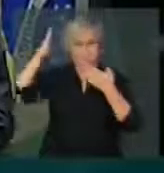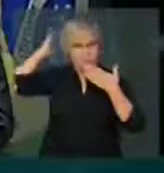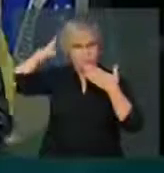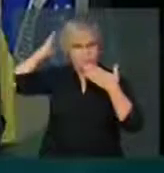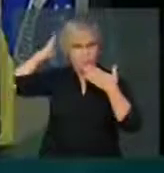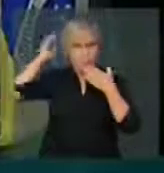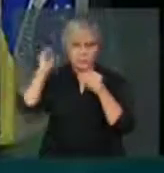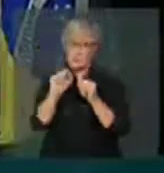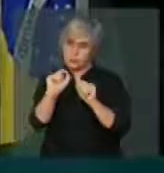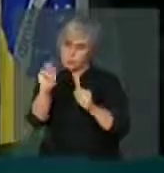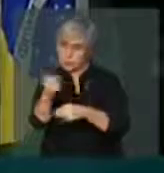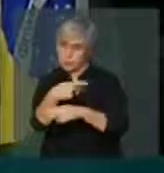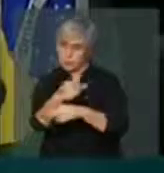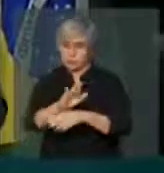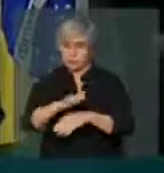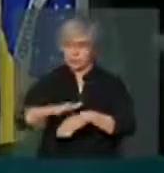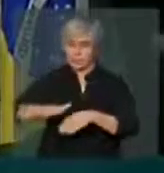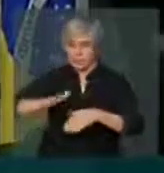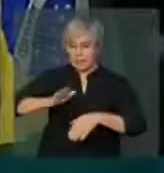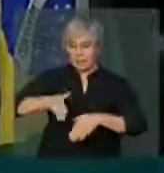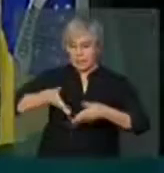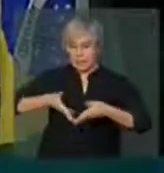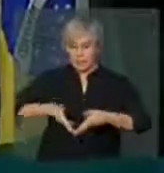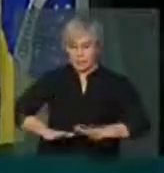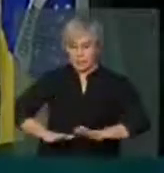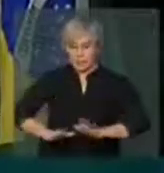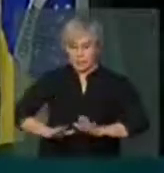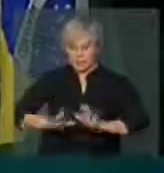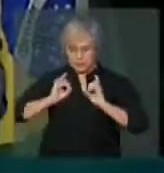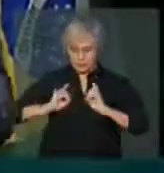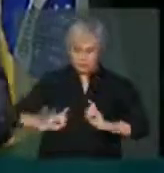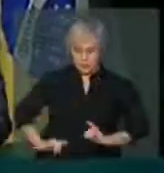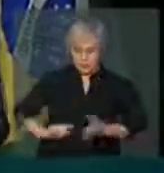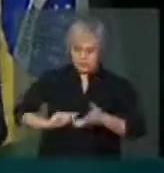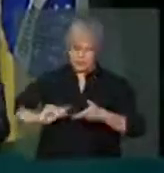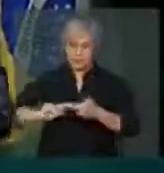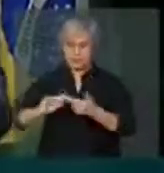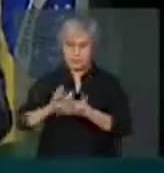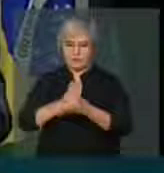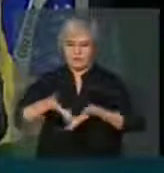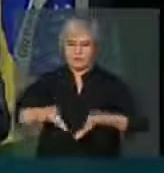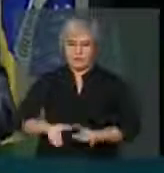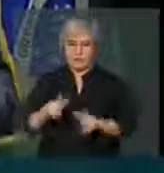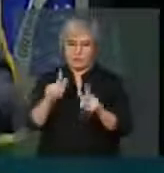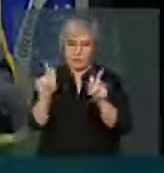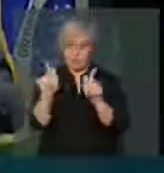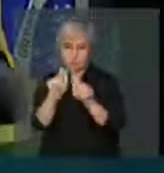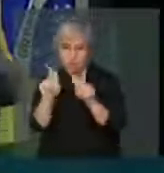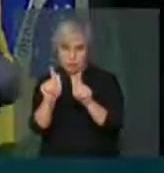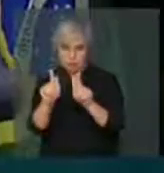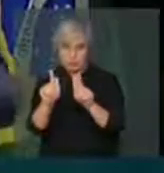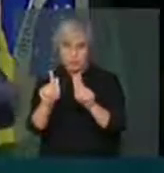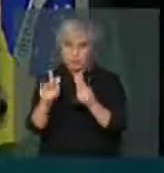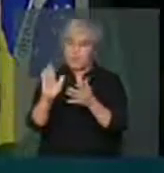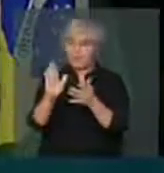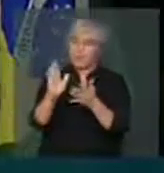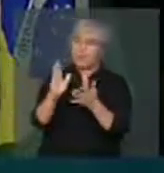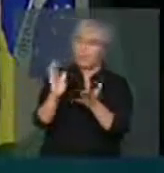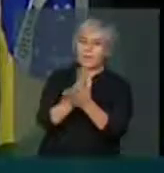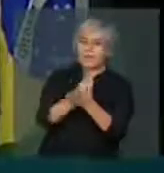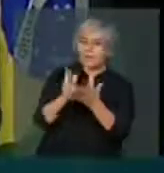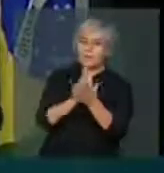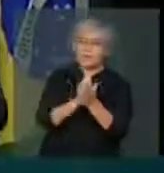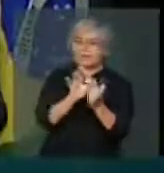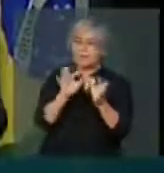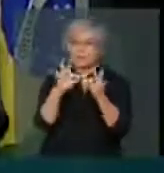A criança nasce deficiente física, às vezes até gêmeos, e aí a cultura fala que às vezes um é do bem e o outro é do mal,